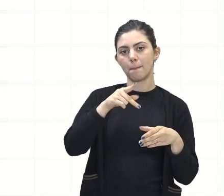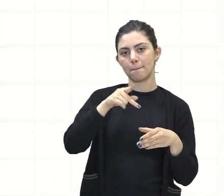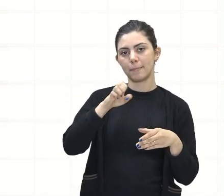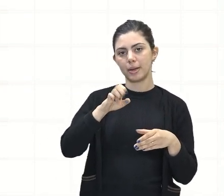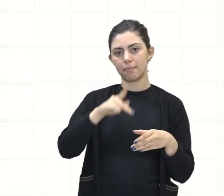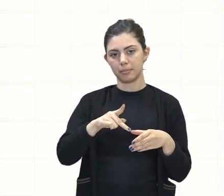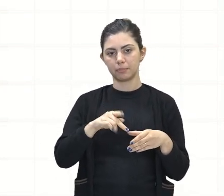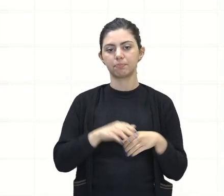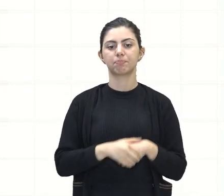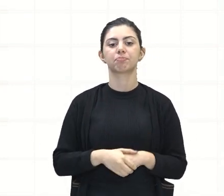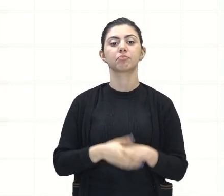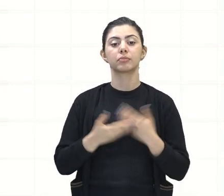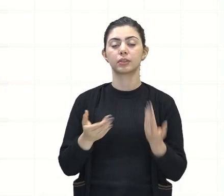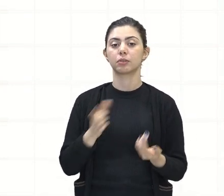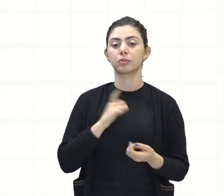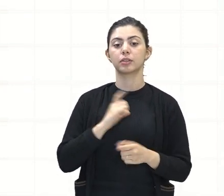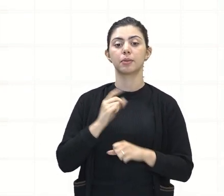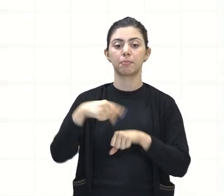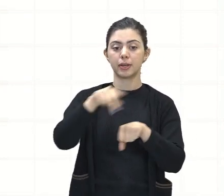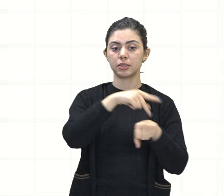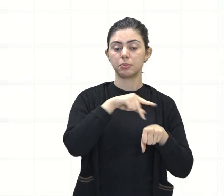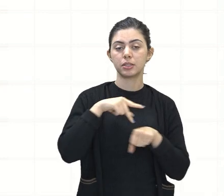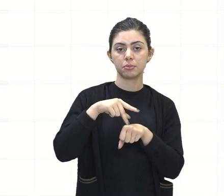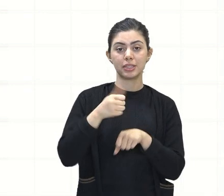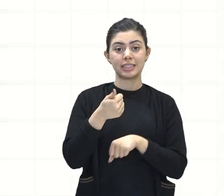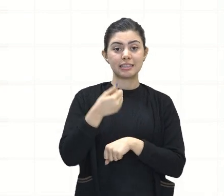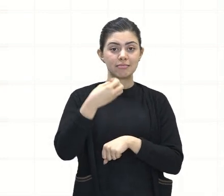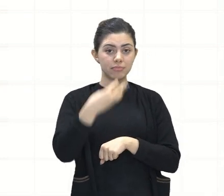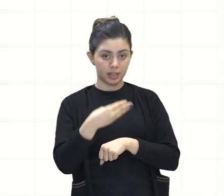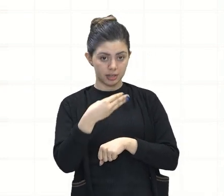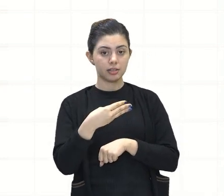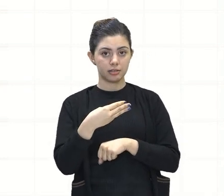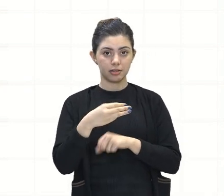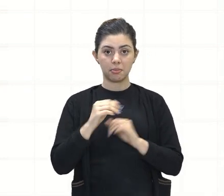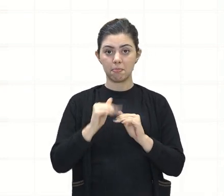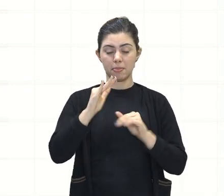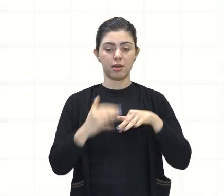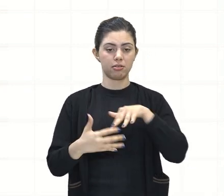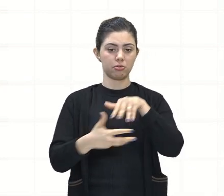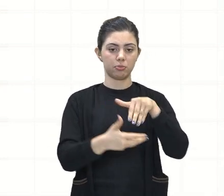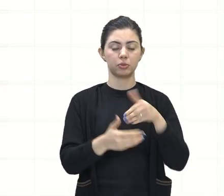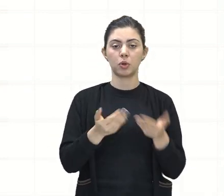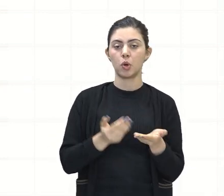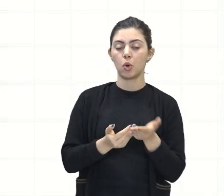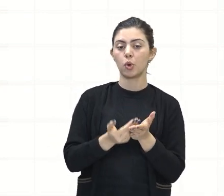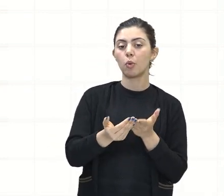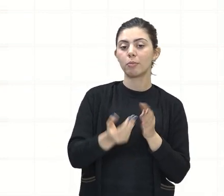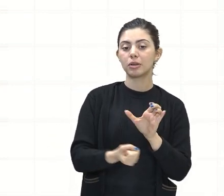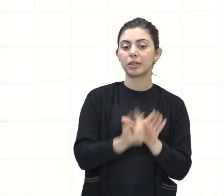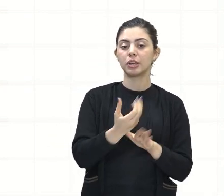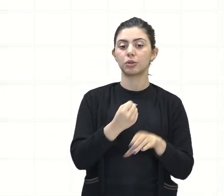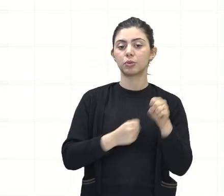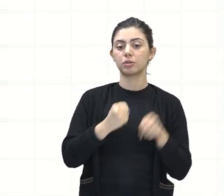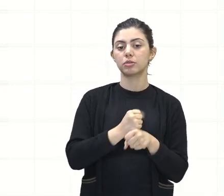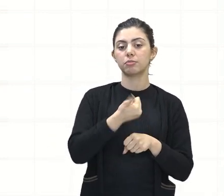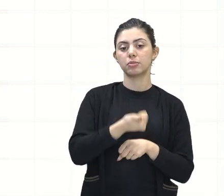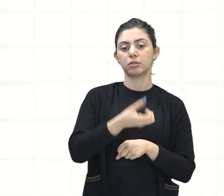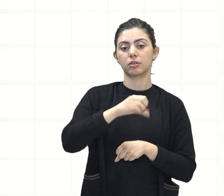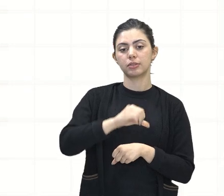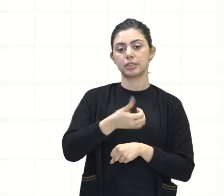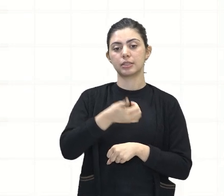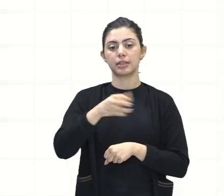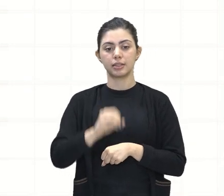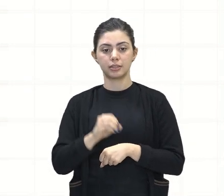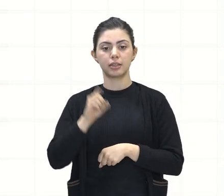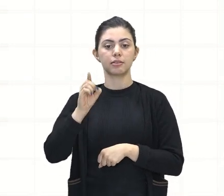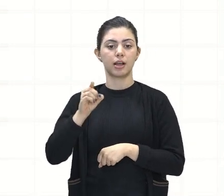Ela reúne 13 grandes produtores de petróleo do mundo, tá? Ela foi fundada em 1960 em Bagdá, no